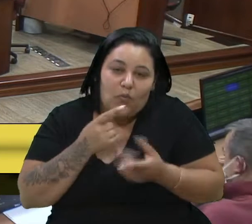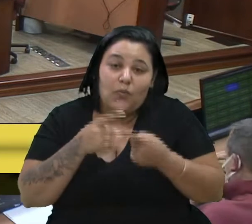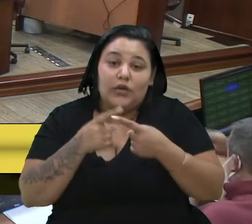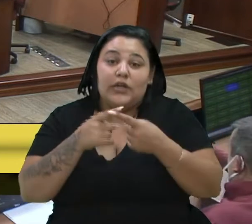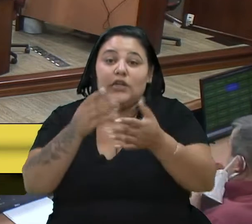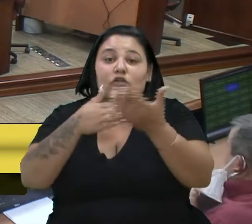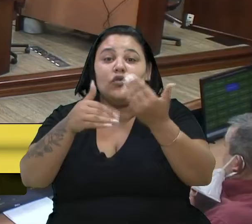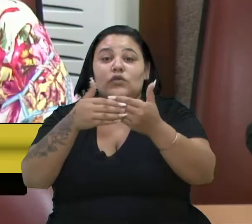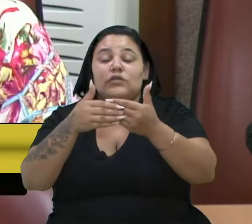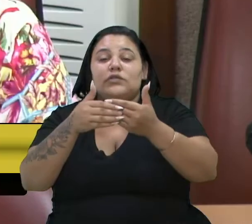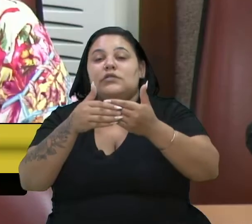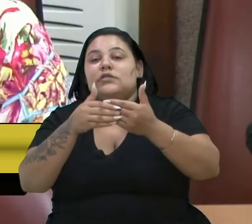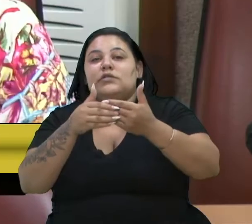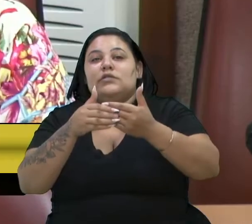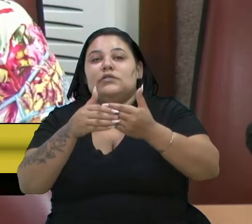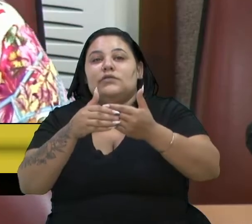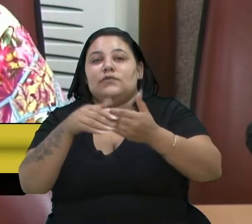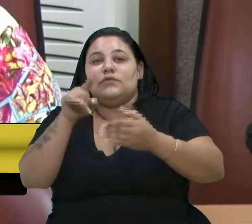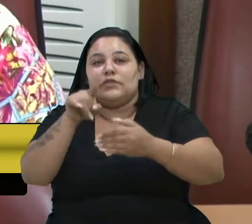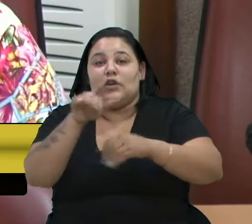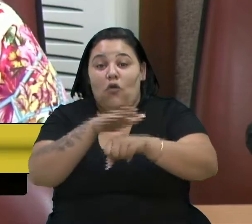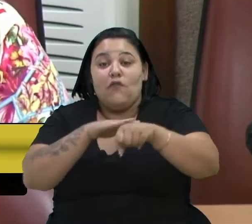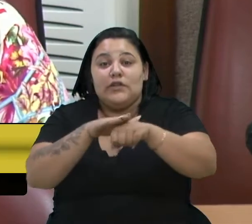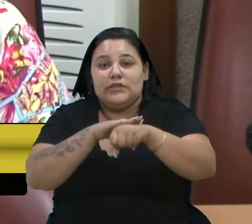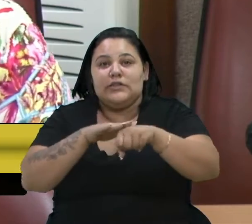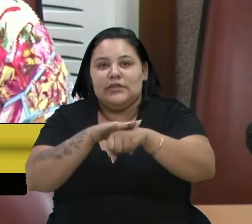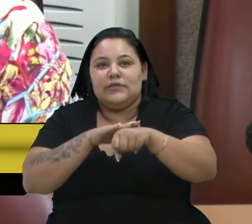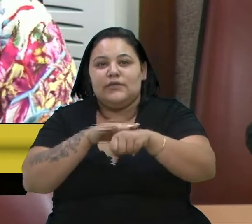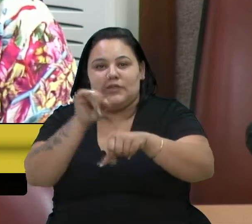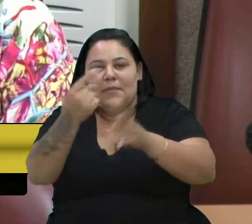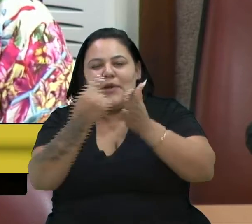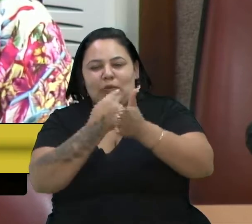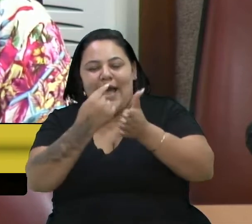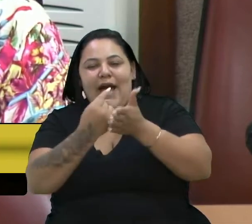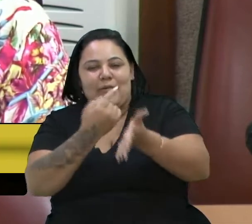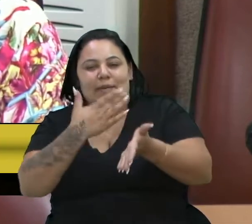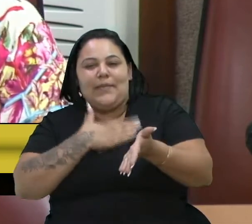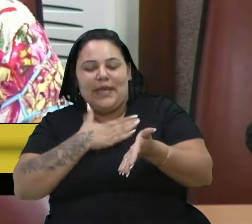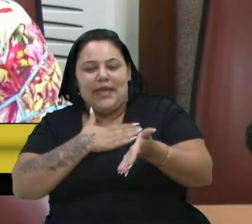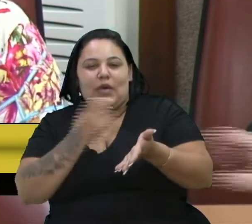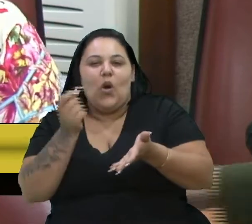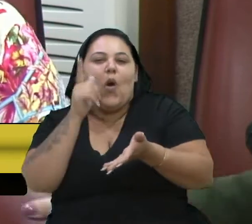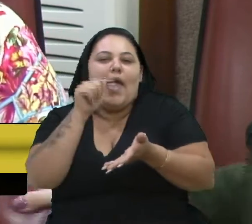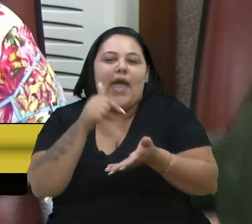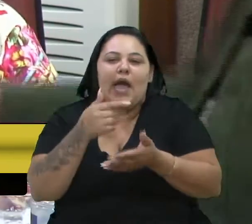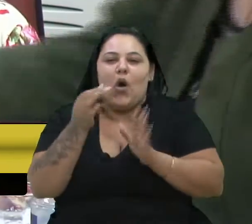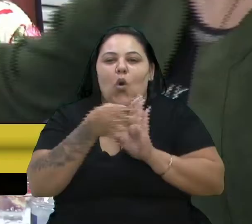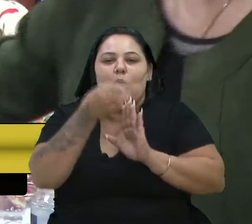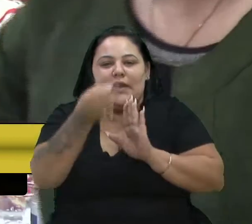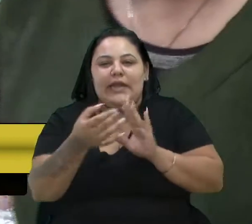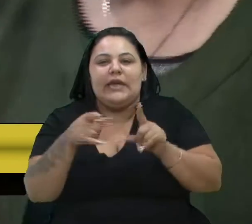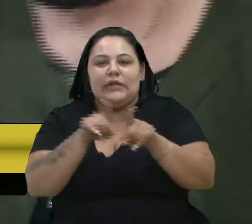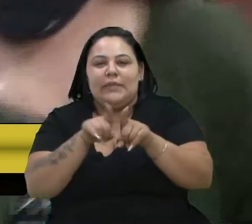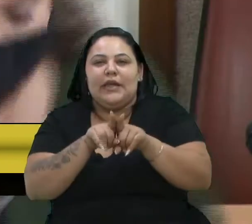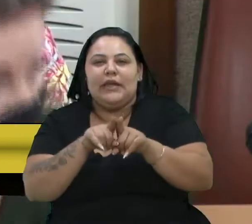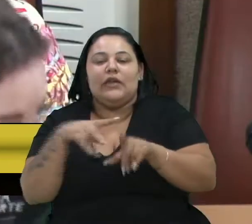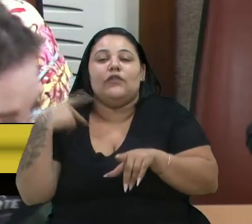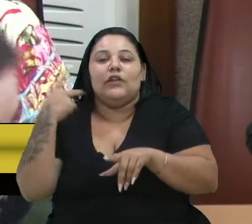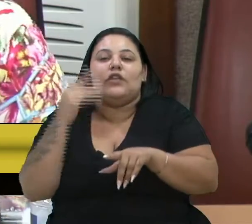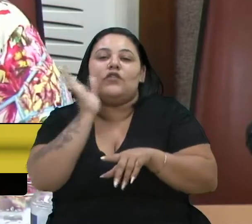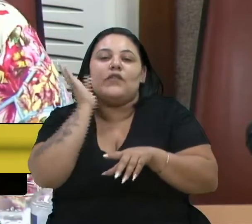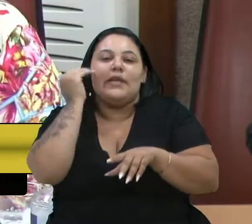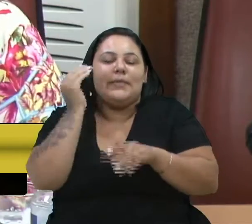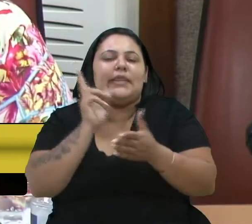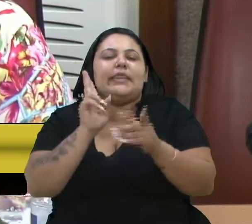conversamos, o senhor me questionava qual seria a posição do vereador Felipe, e o vereador Felipe sempre me disse